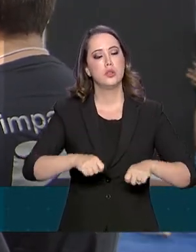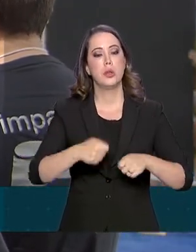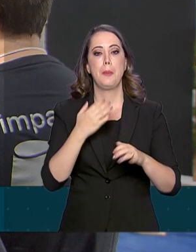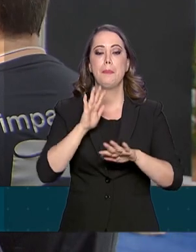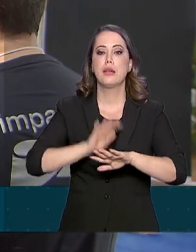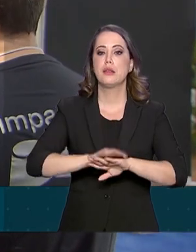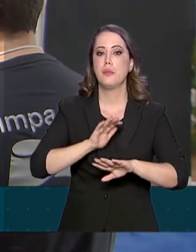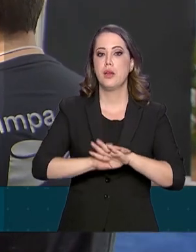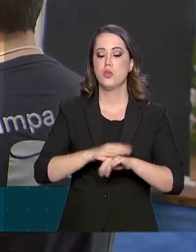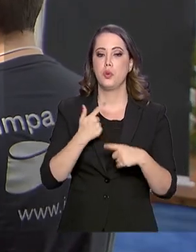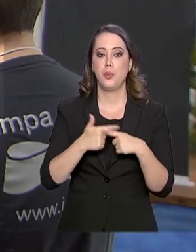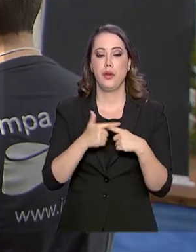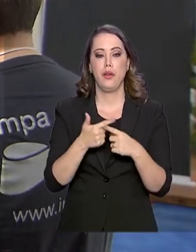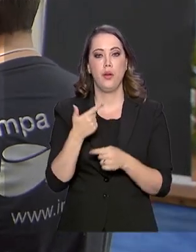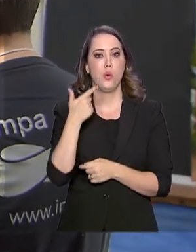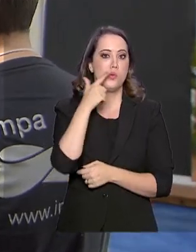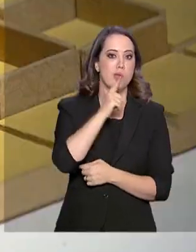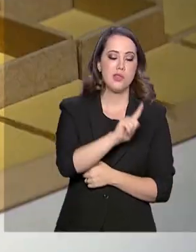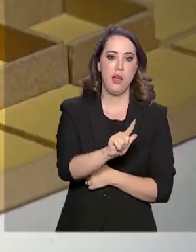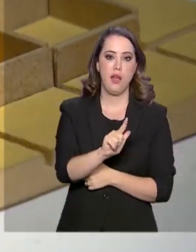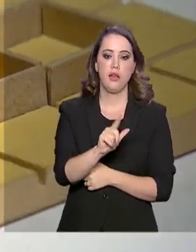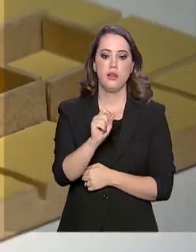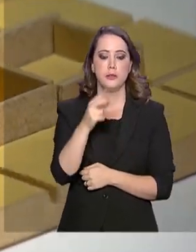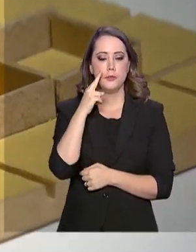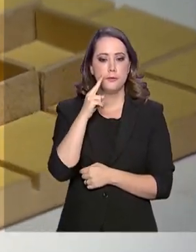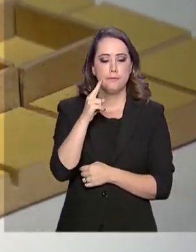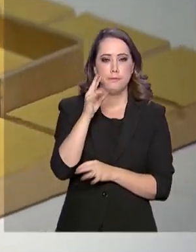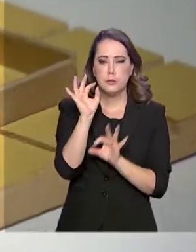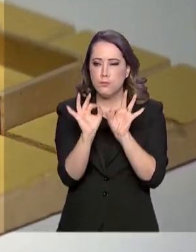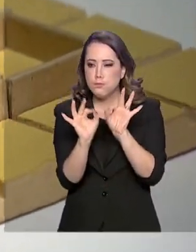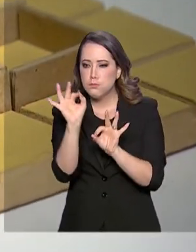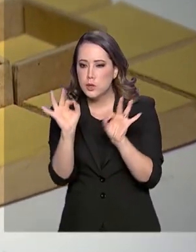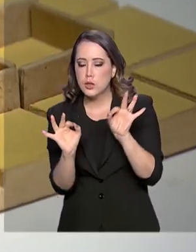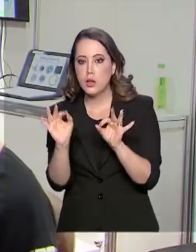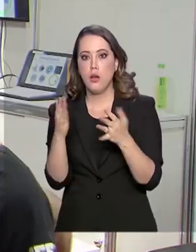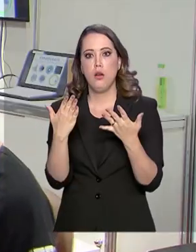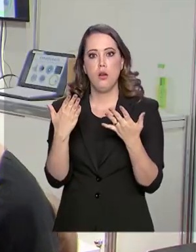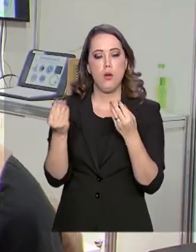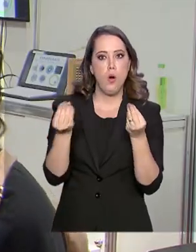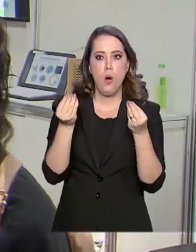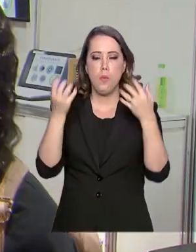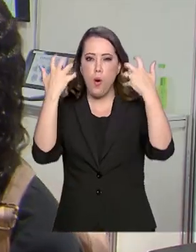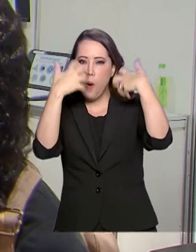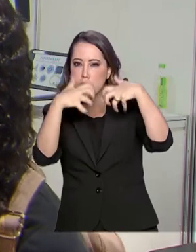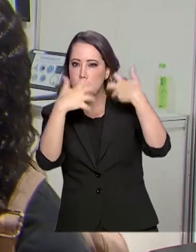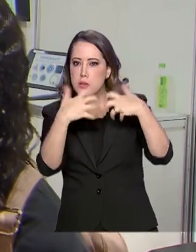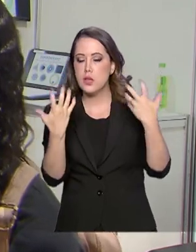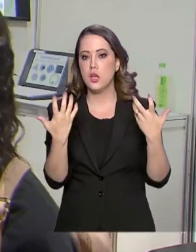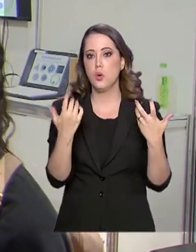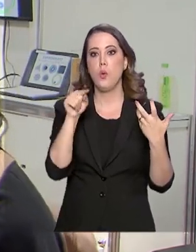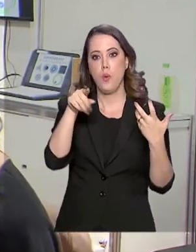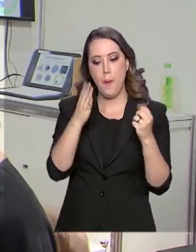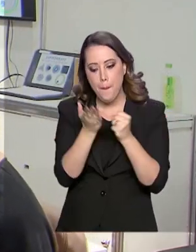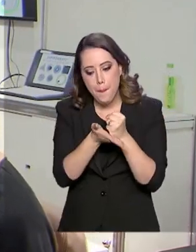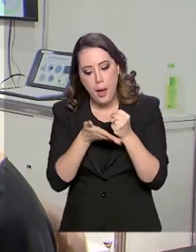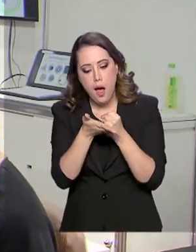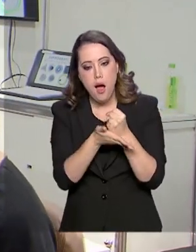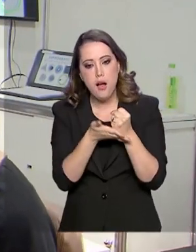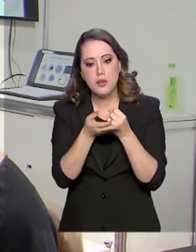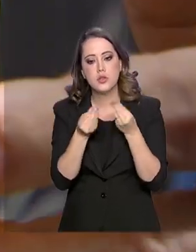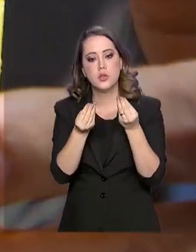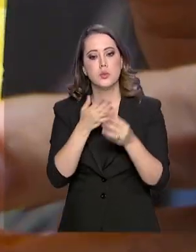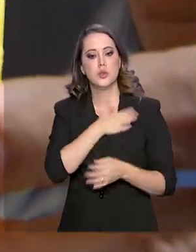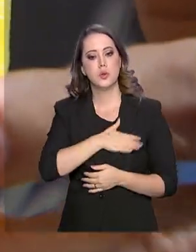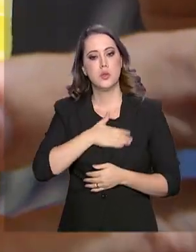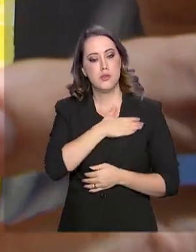matemática porque eles conseguem entender a parte lógica do brinquedo. Então, é o princípio básico para quem vai